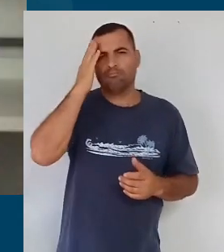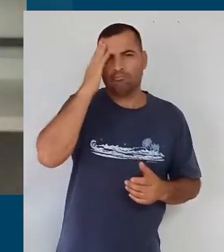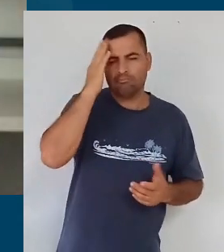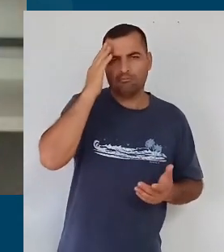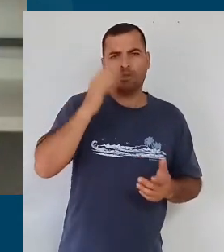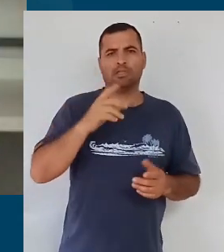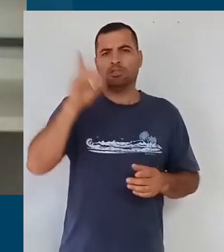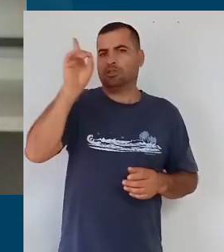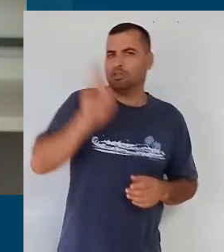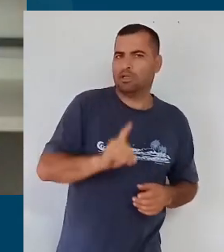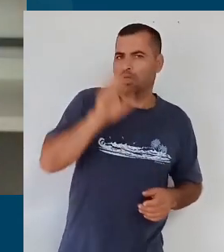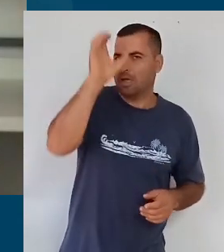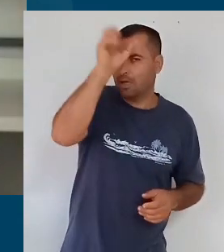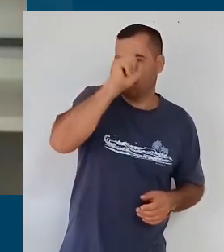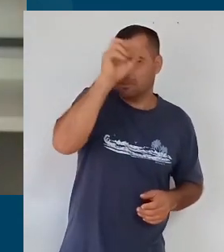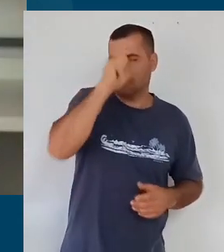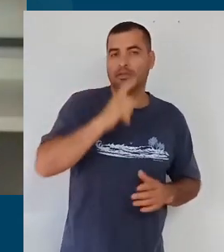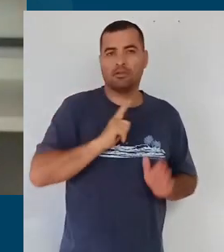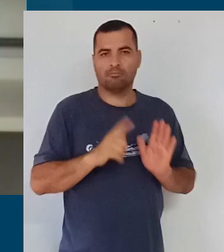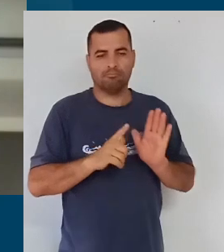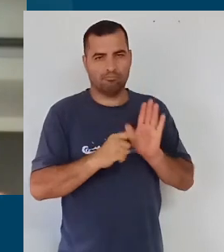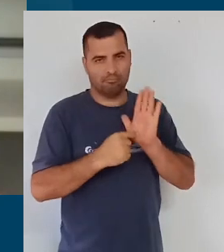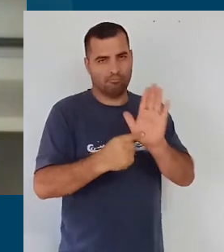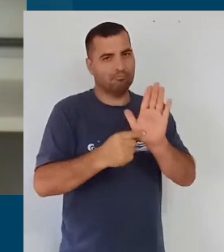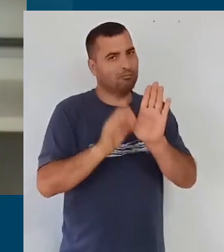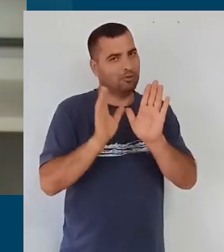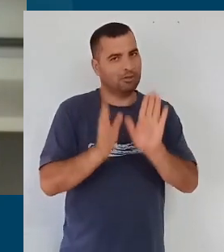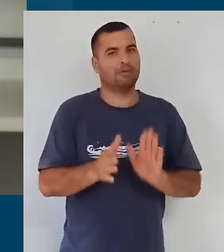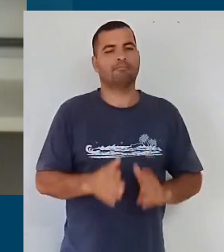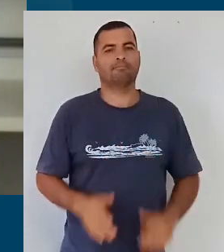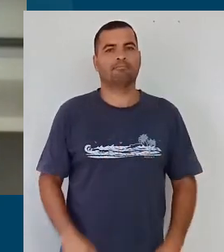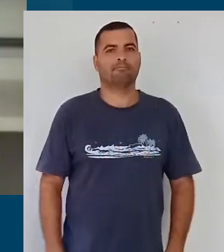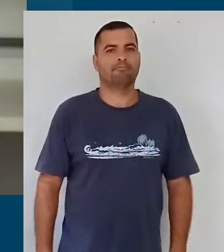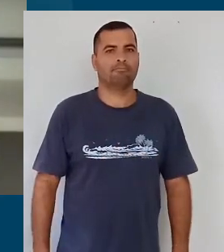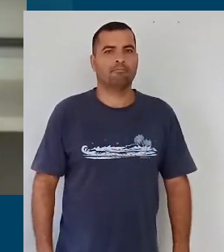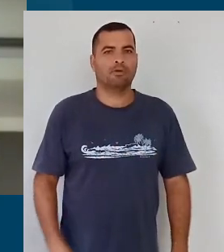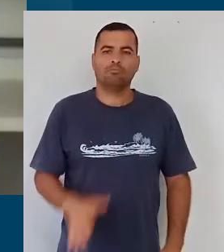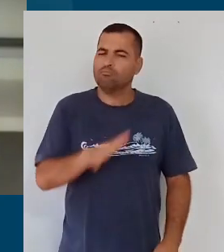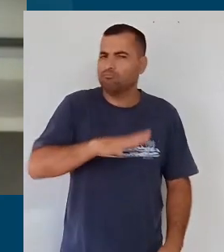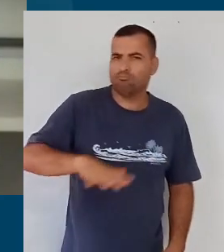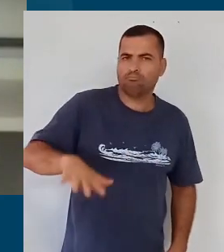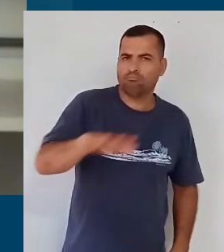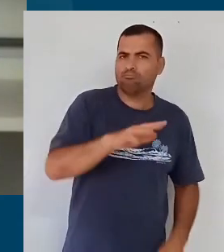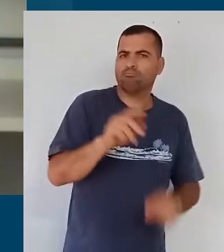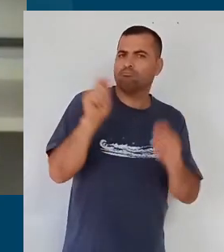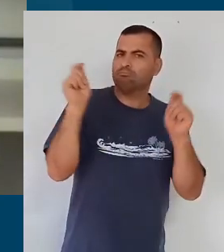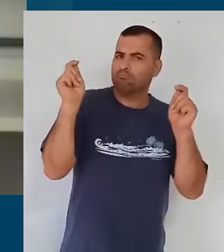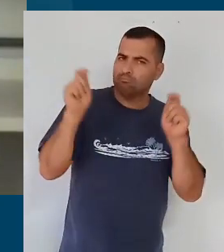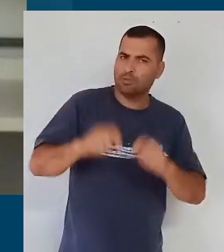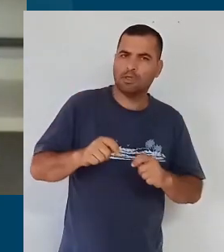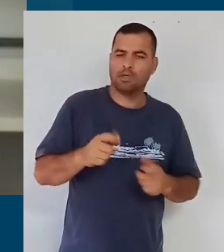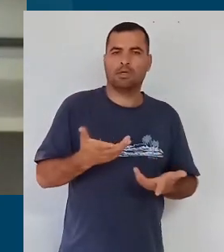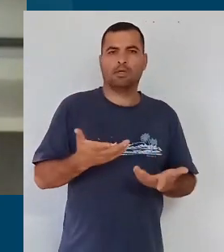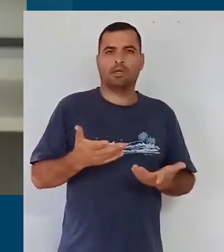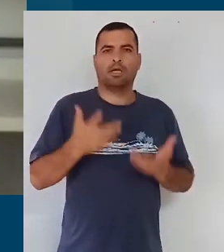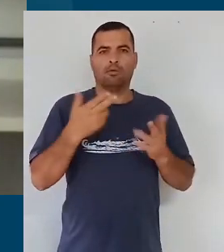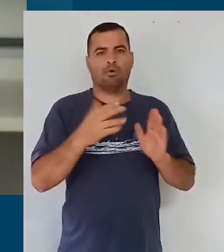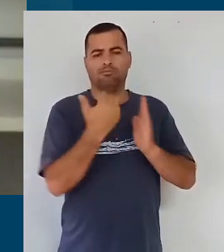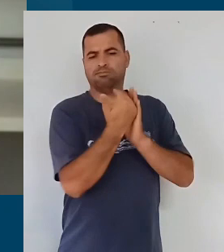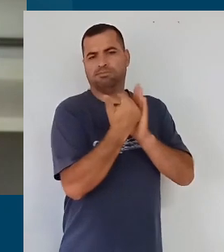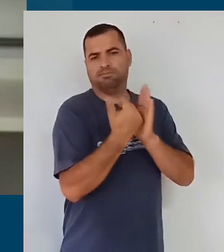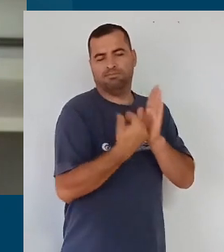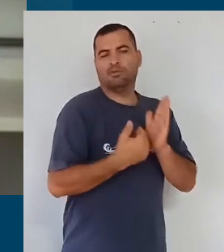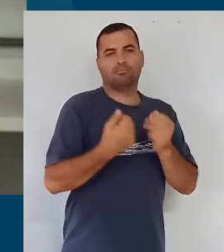de aprendizagem que estão ali referidos, para que isso possa ser, não como uma receita,